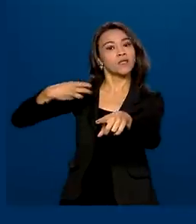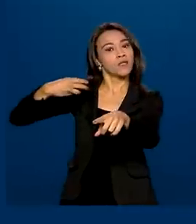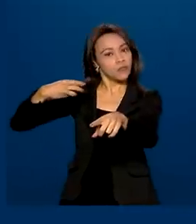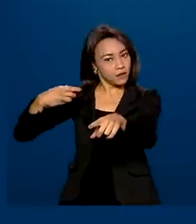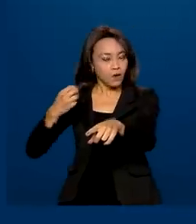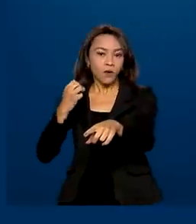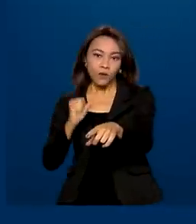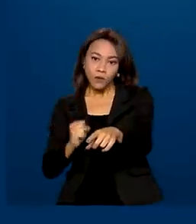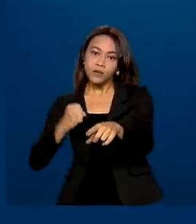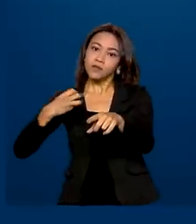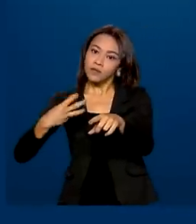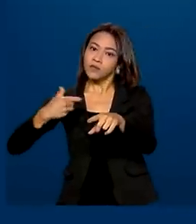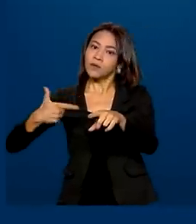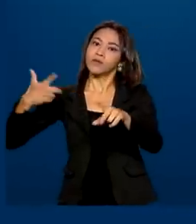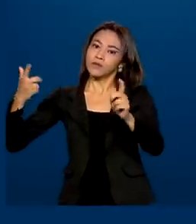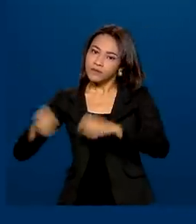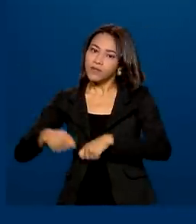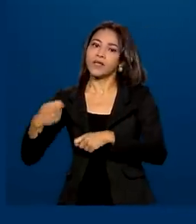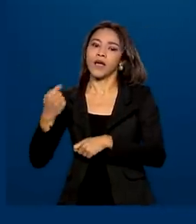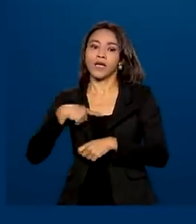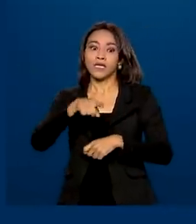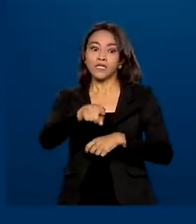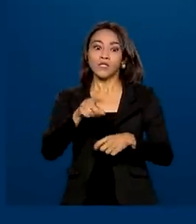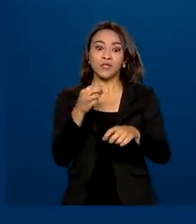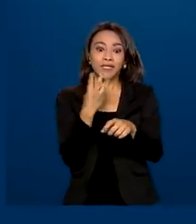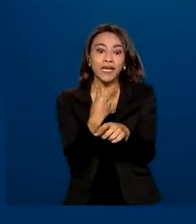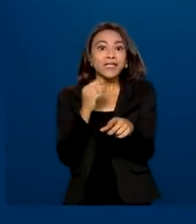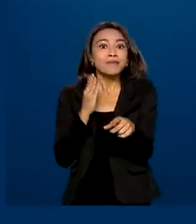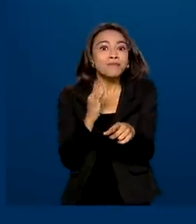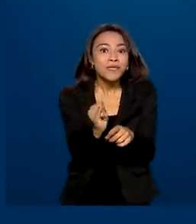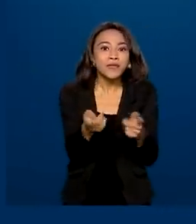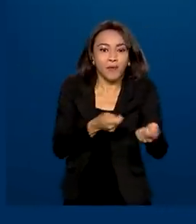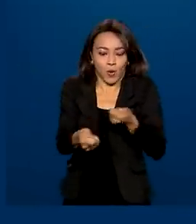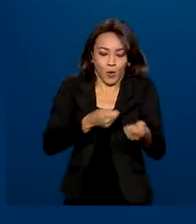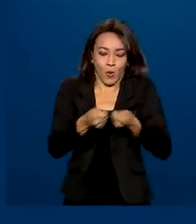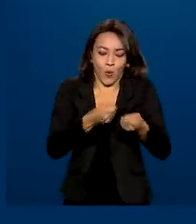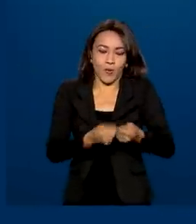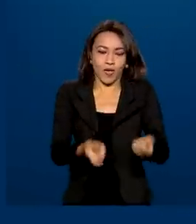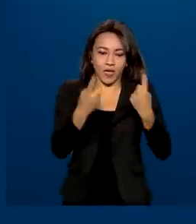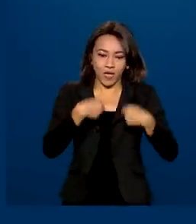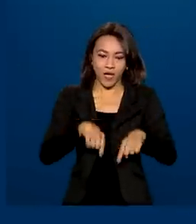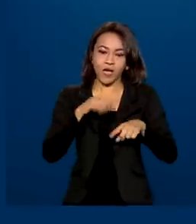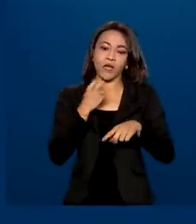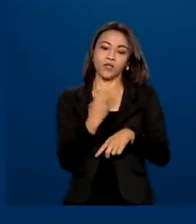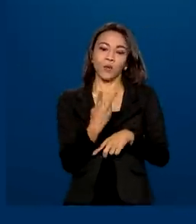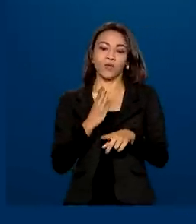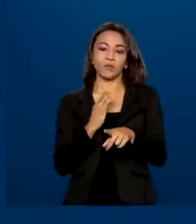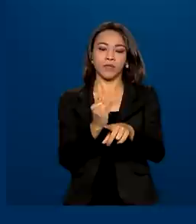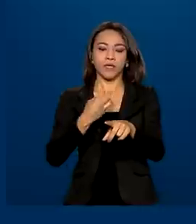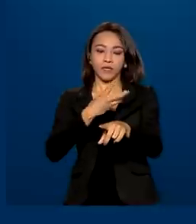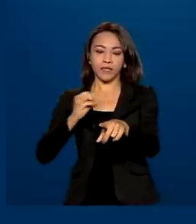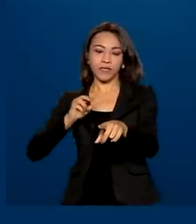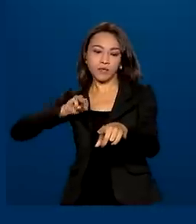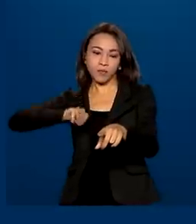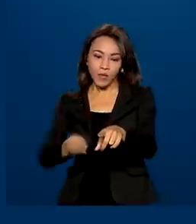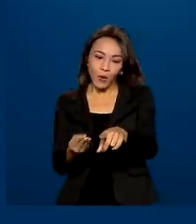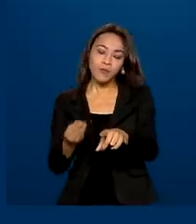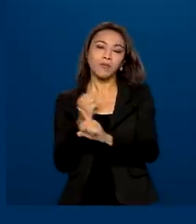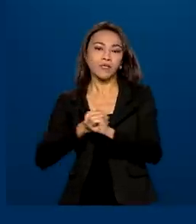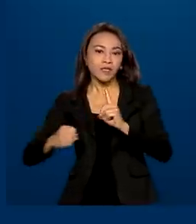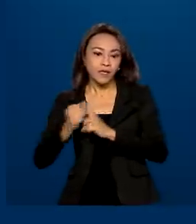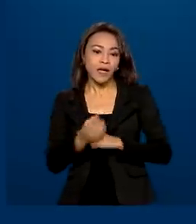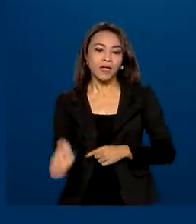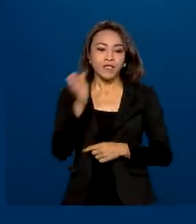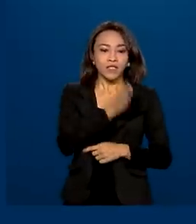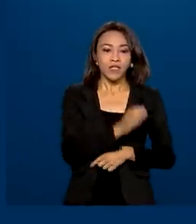Economia que supera os 3 bilhões de reais por ano, 2 bilhões e 300 milhões para a sociedade e 800